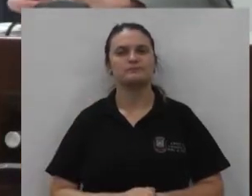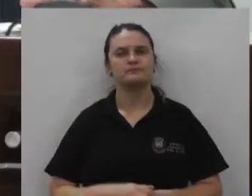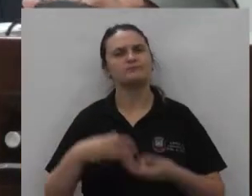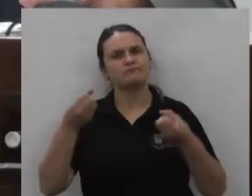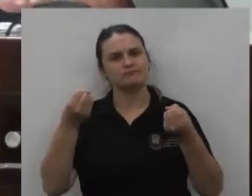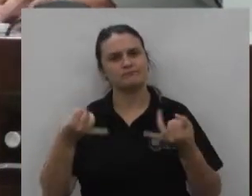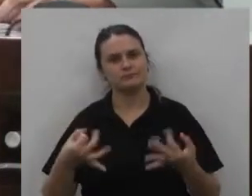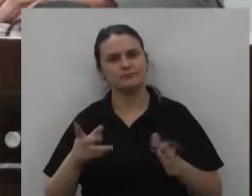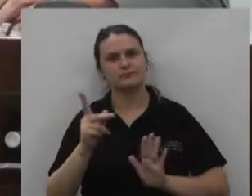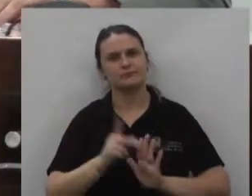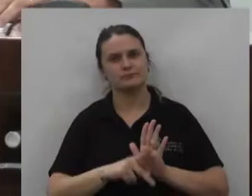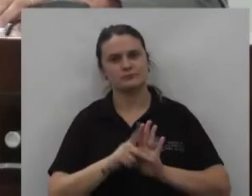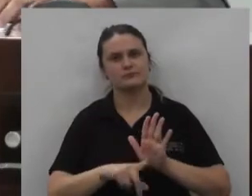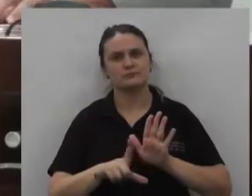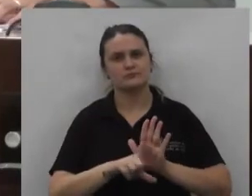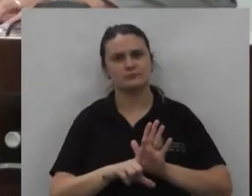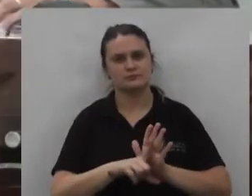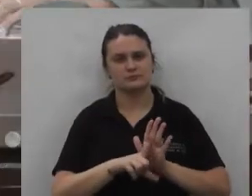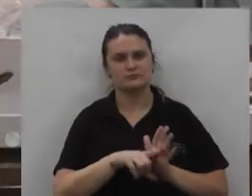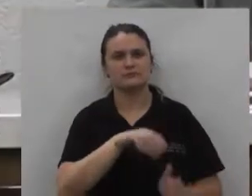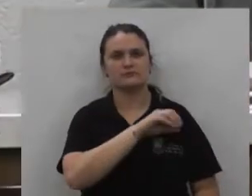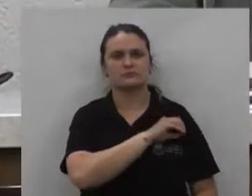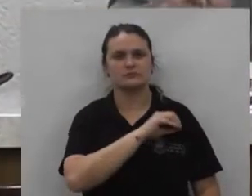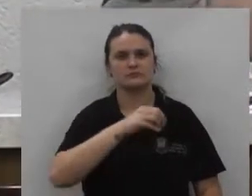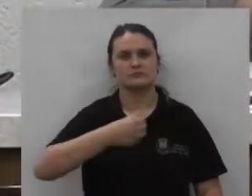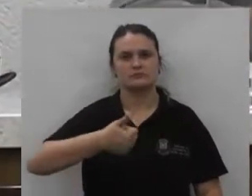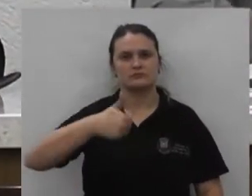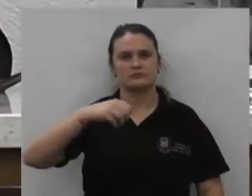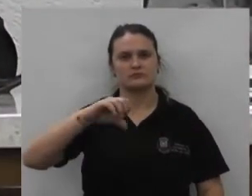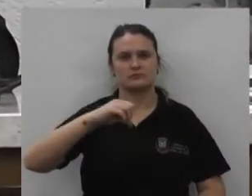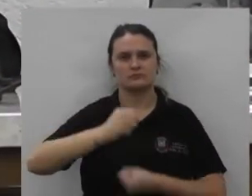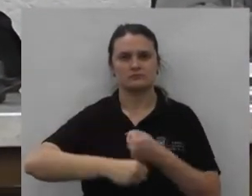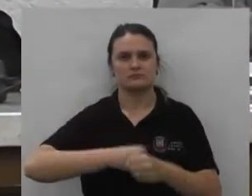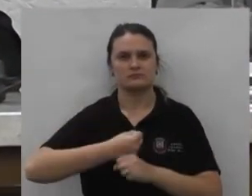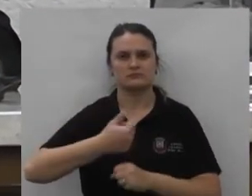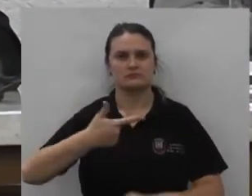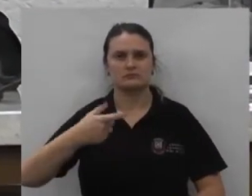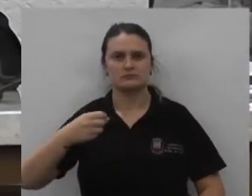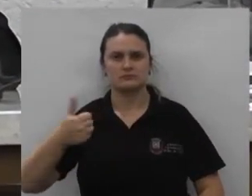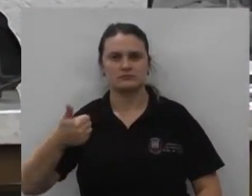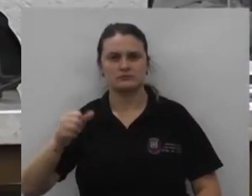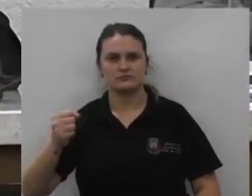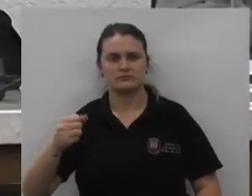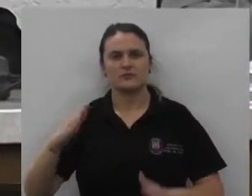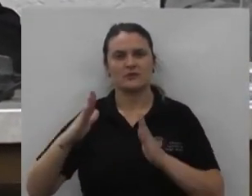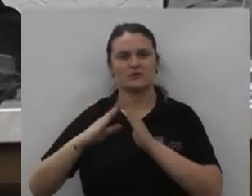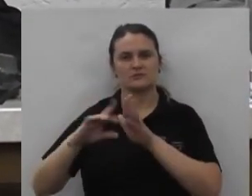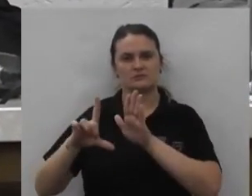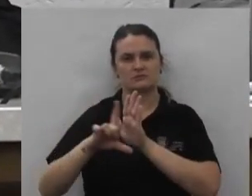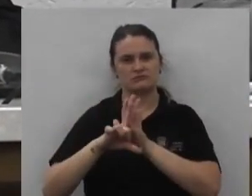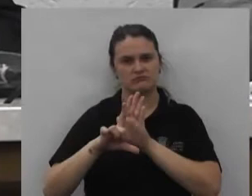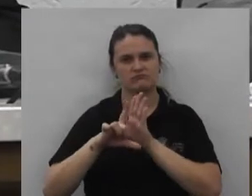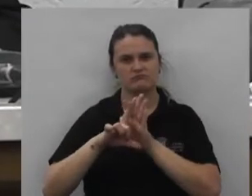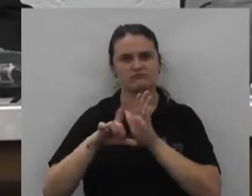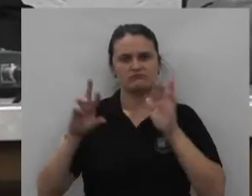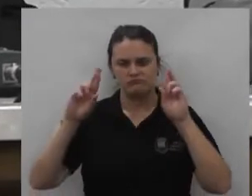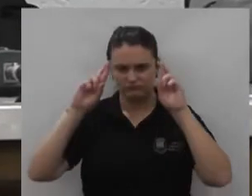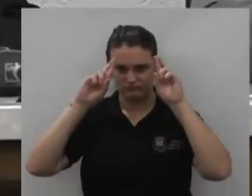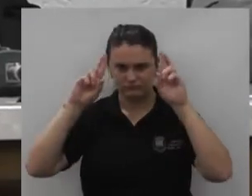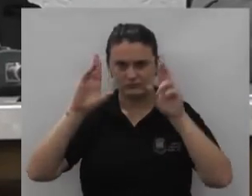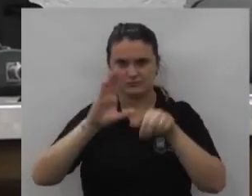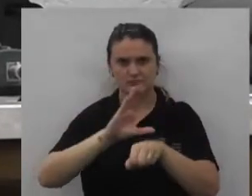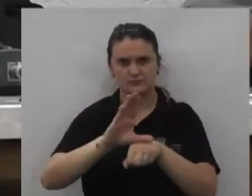fundamentação o projeto de lei ordinária de número 19 de 2018 de autoria do poder legislativo é legal e